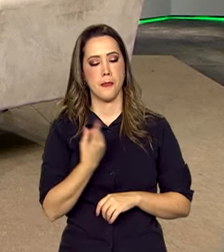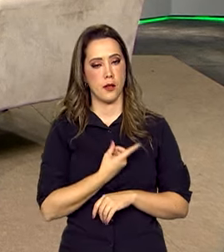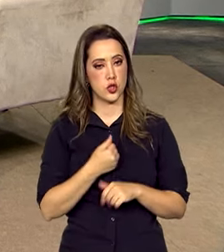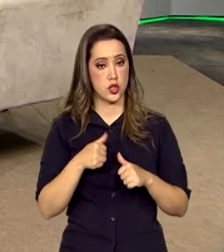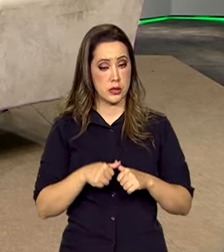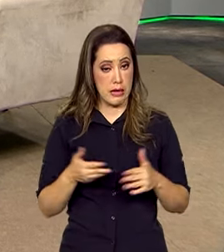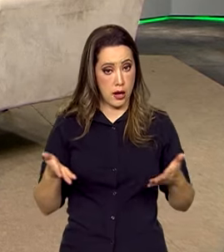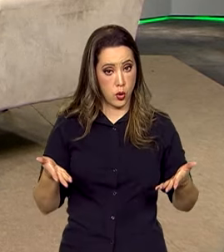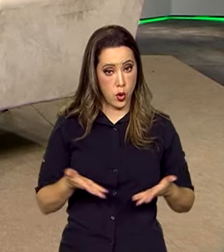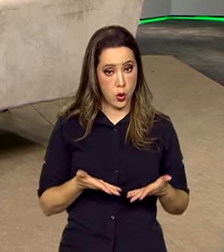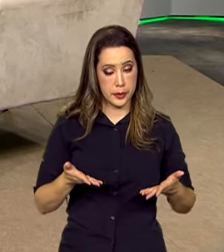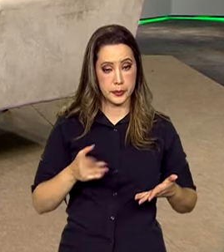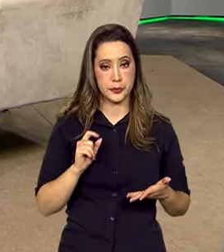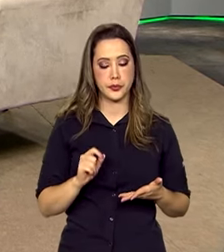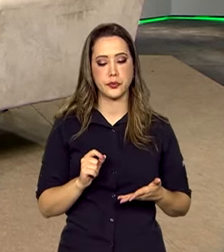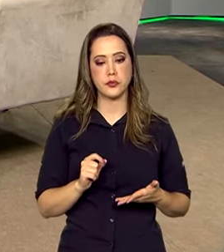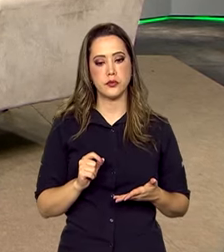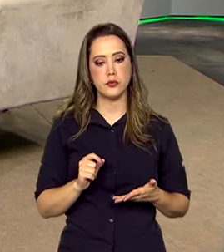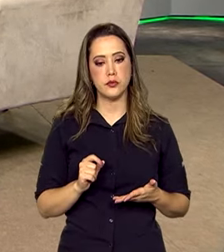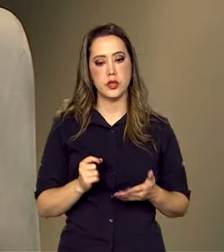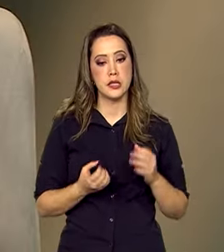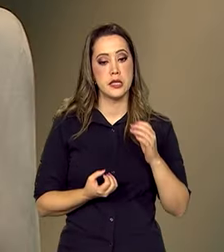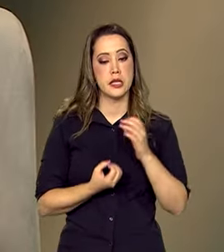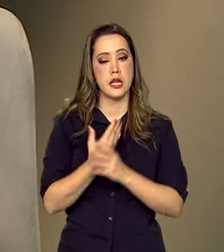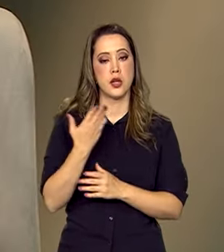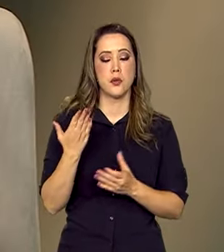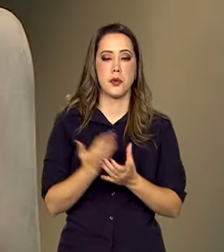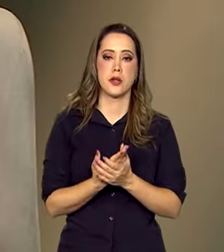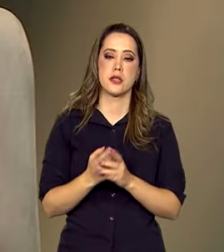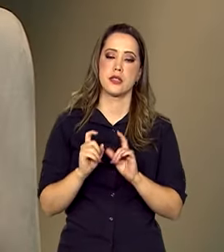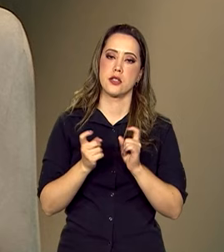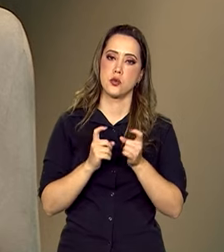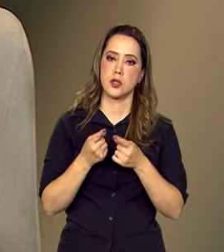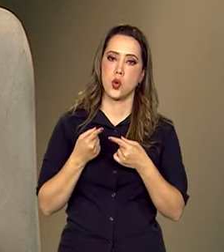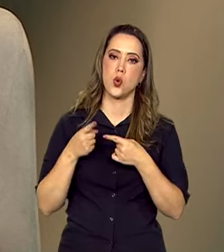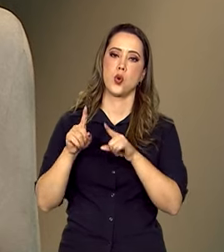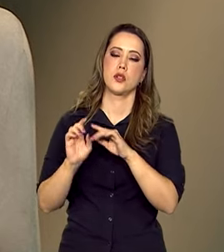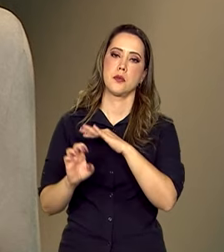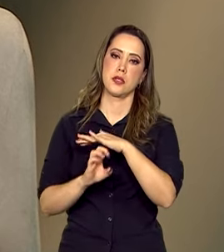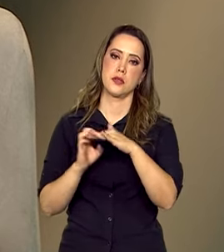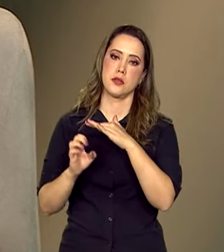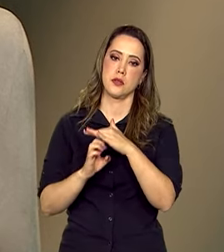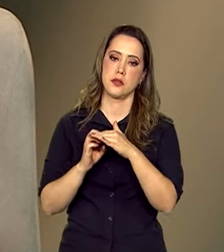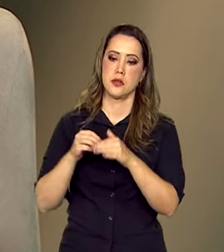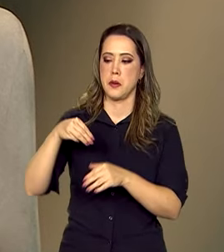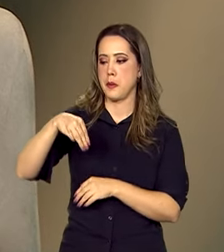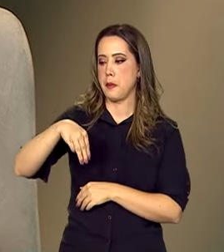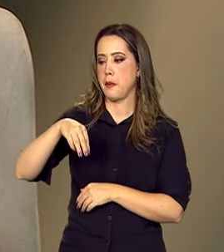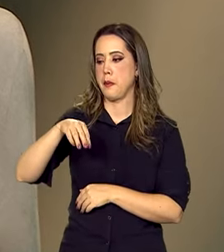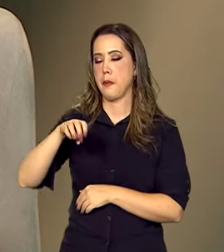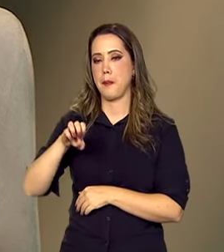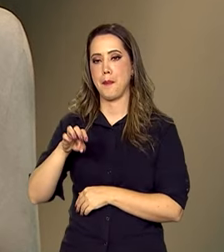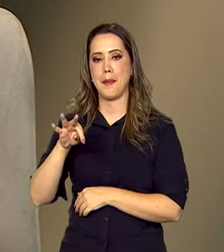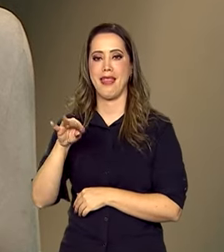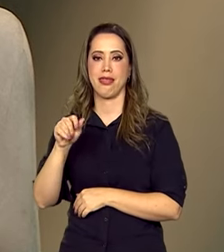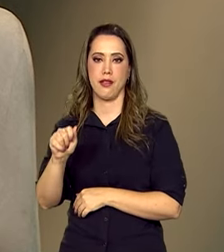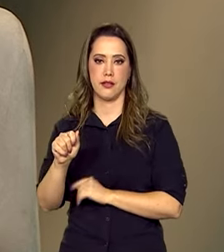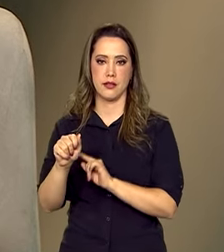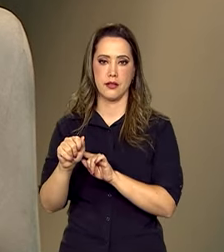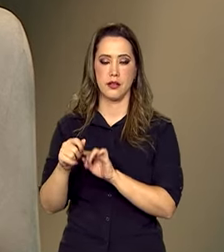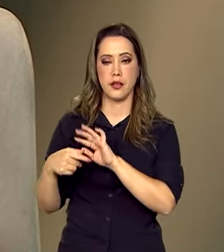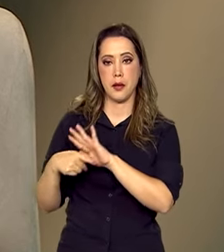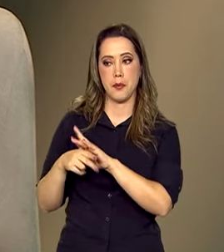instaurando processo administrativo contra a empresa, contra a empresa Meta, que